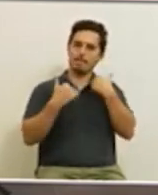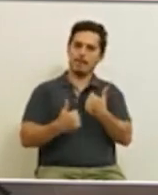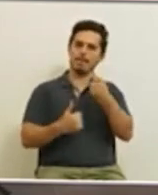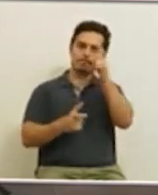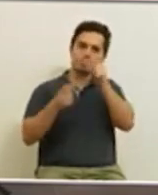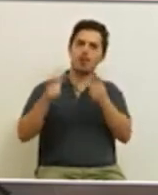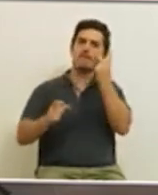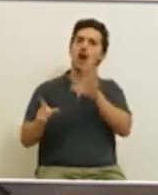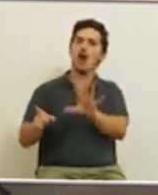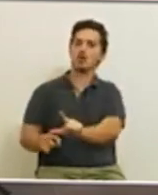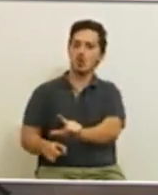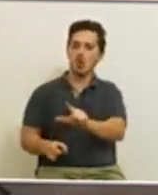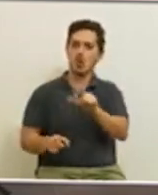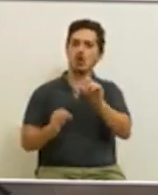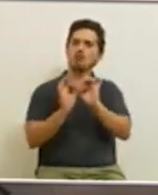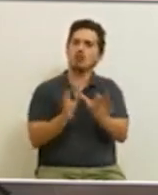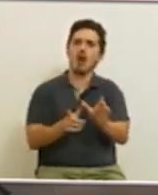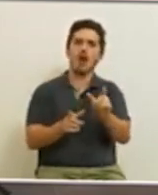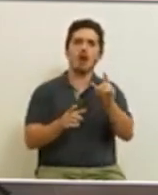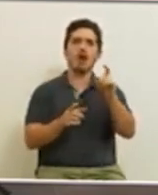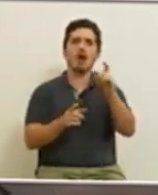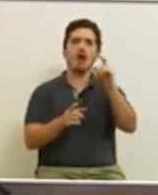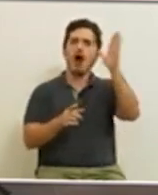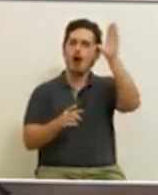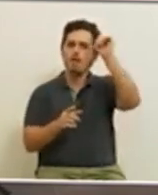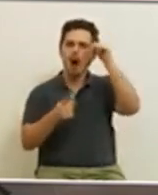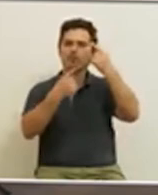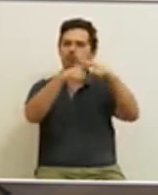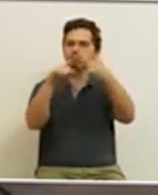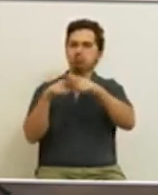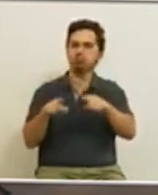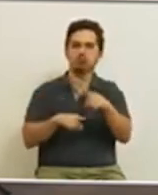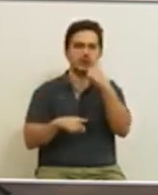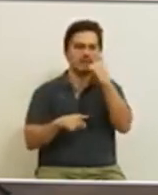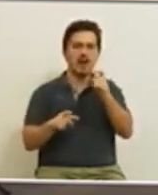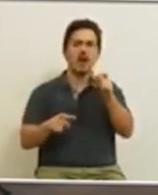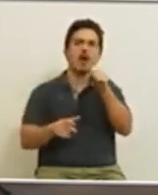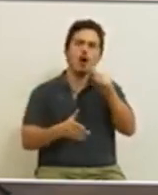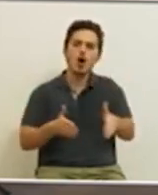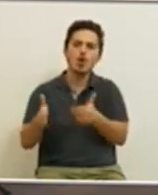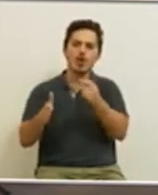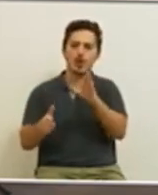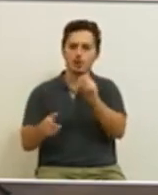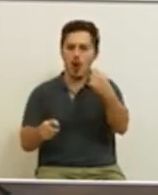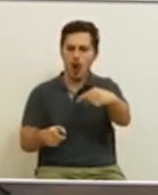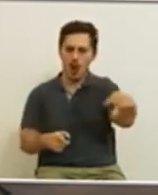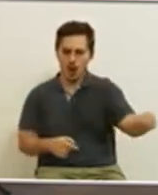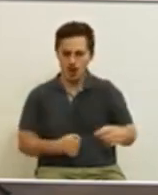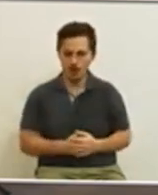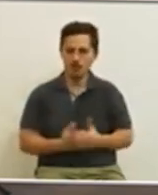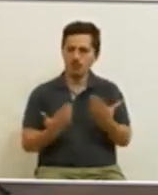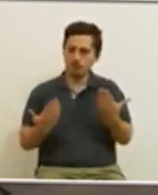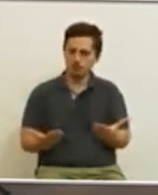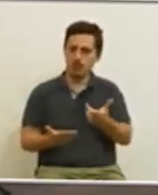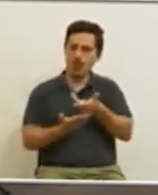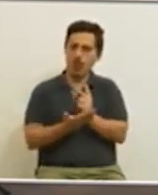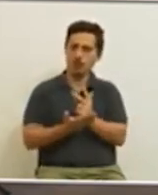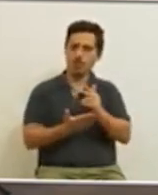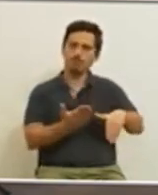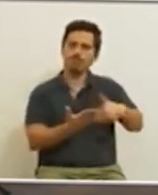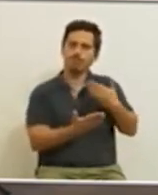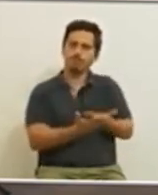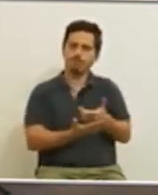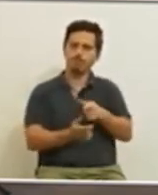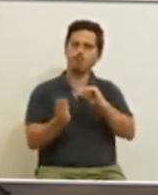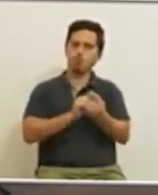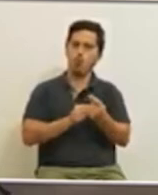habita na região de Lisboa, bem como os ecossistemas, habitados e espécies selvagens do estuário do Tejo. Assim, livro propõe aditar